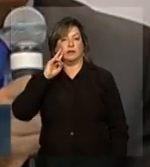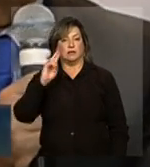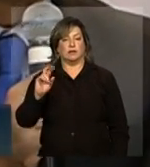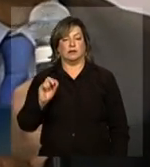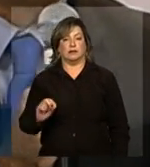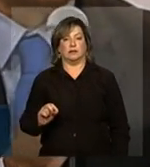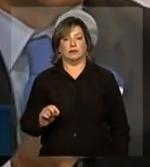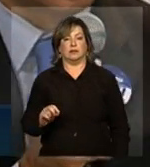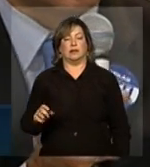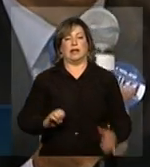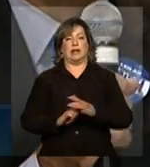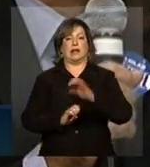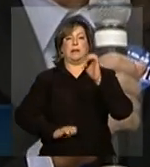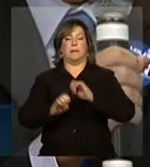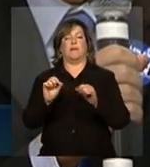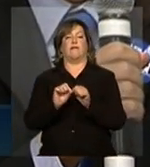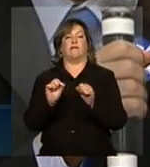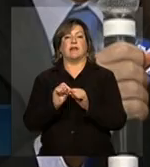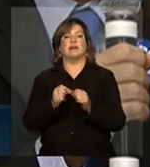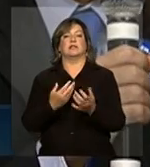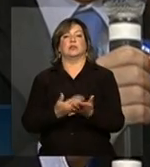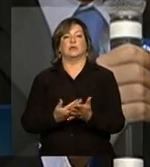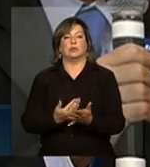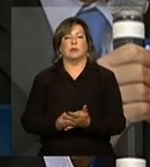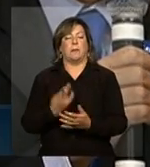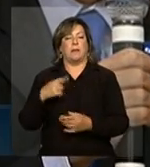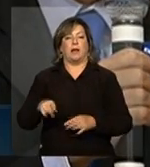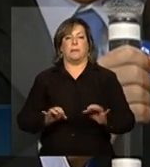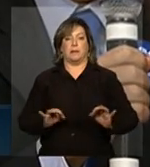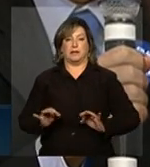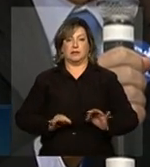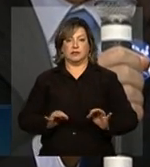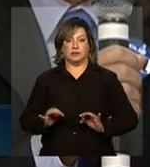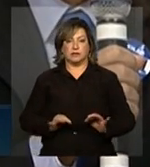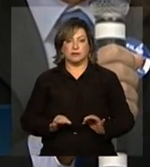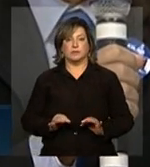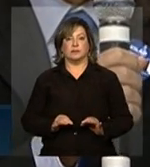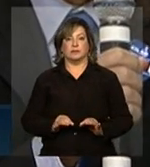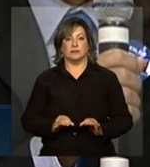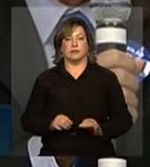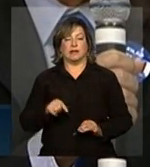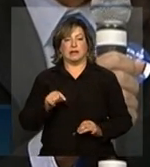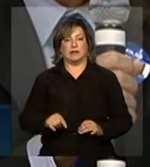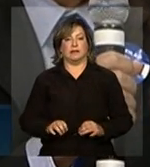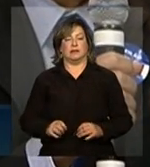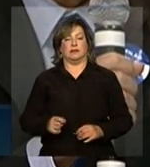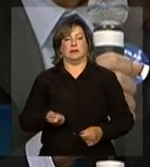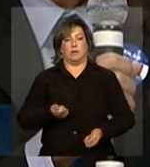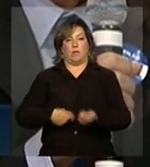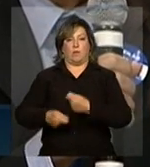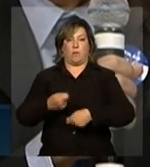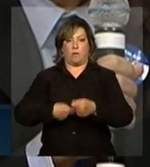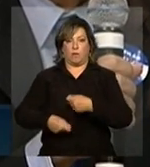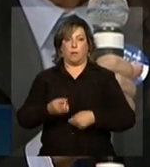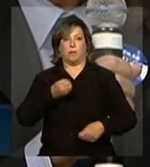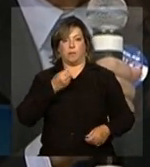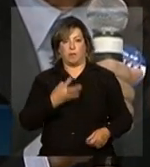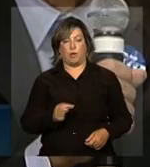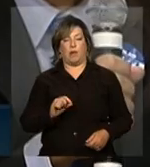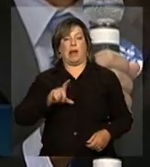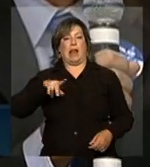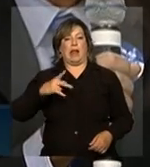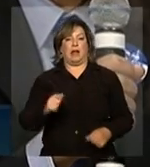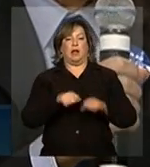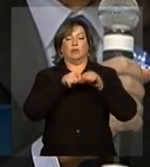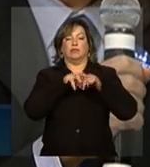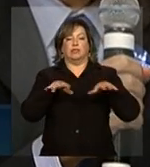empresa que fez os estudos para o planejamento desse empreendimento, dessa linha de transmissão.